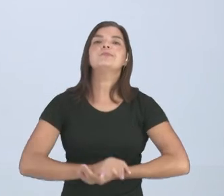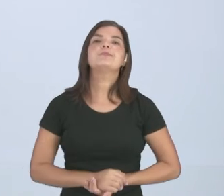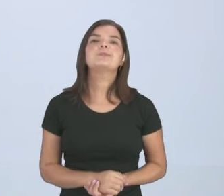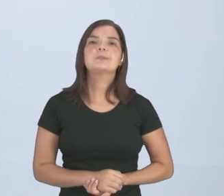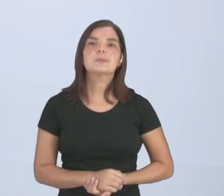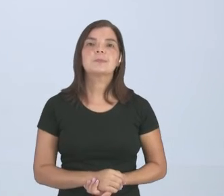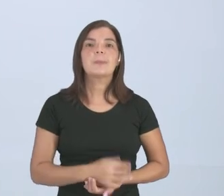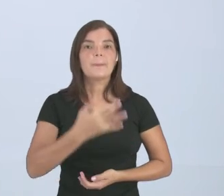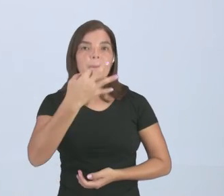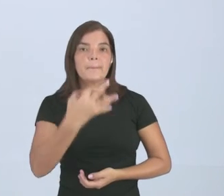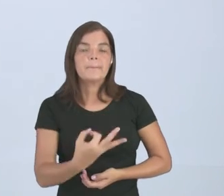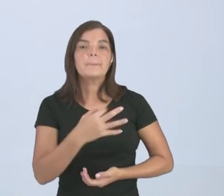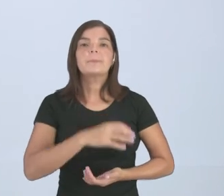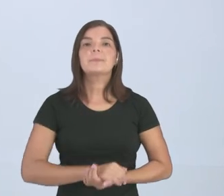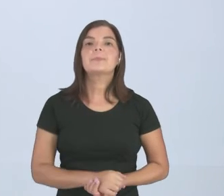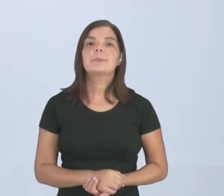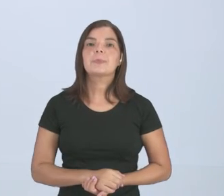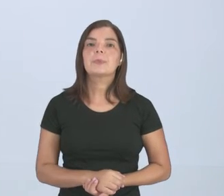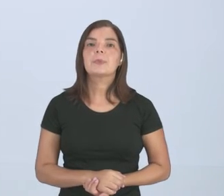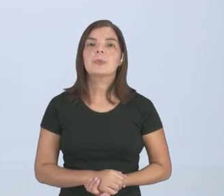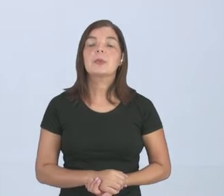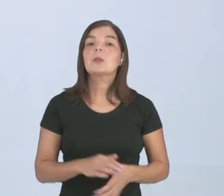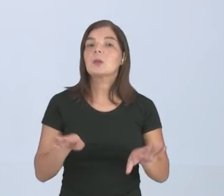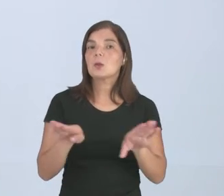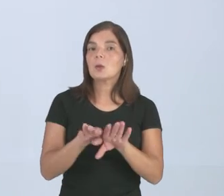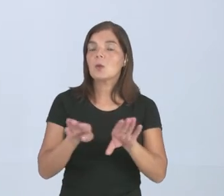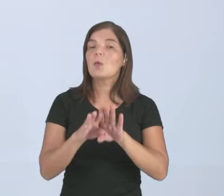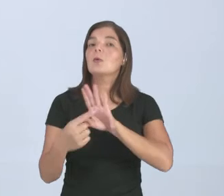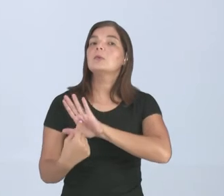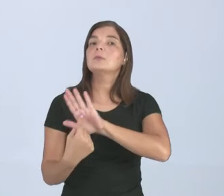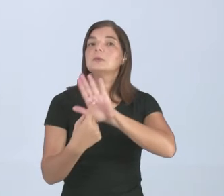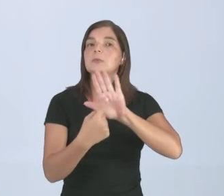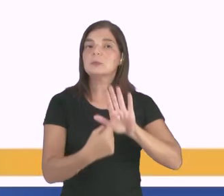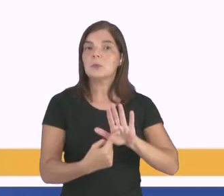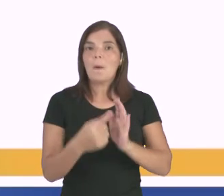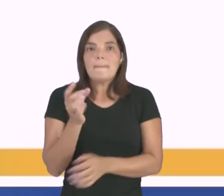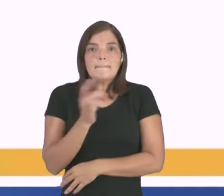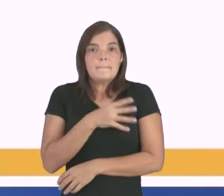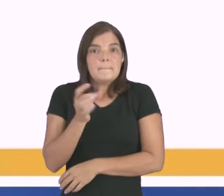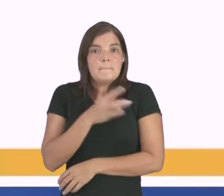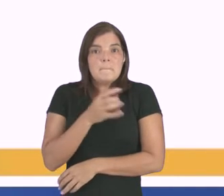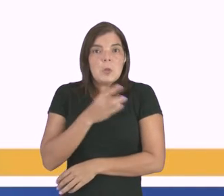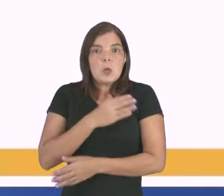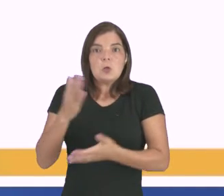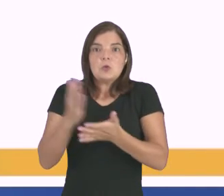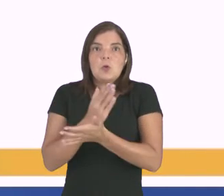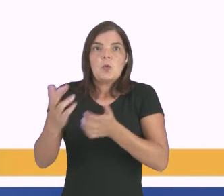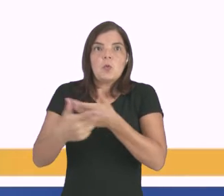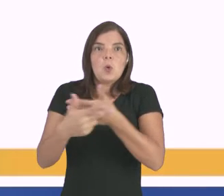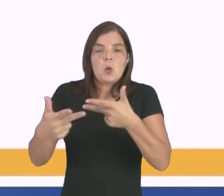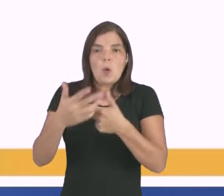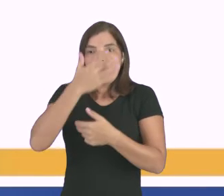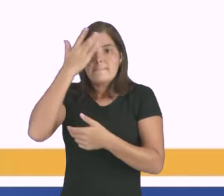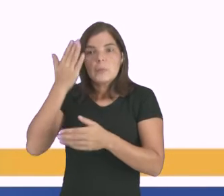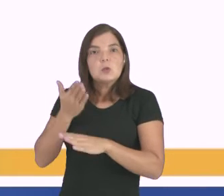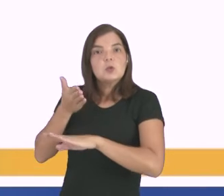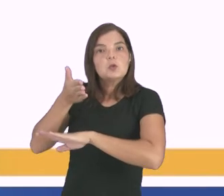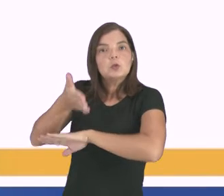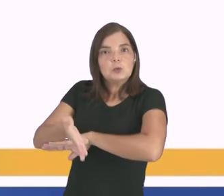caso, a violência física, certo? Ela também pode demonstrar medo diante de certas pessoas, ou seja, chegou uma